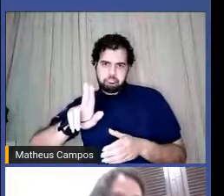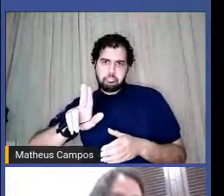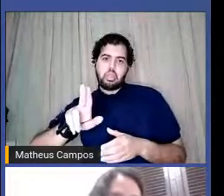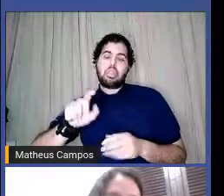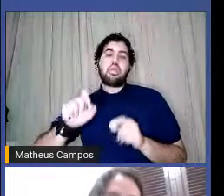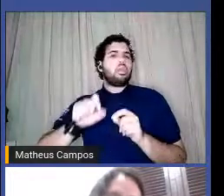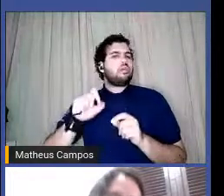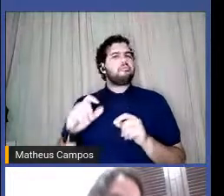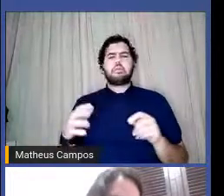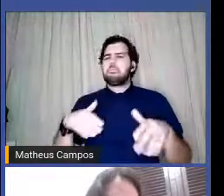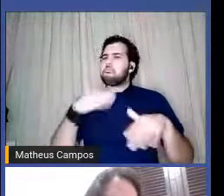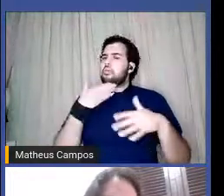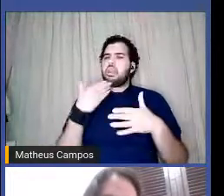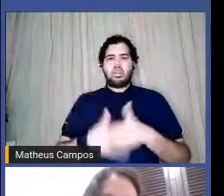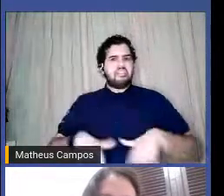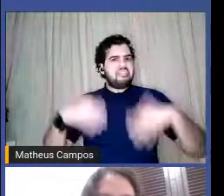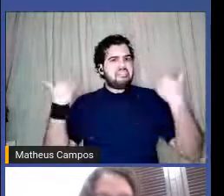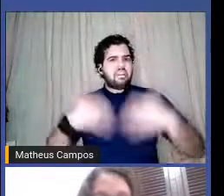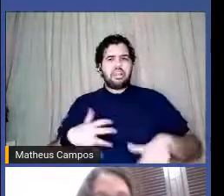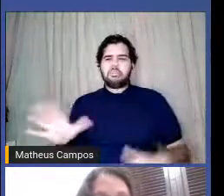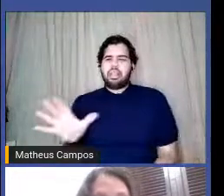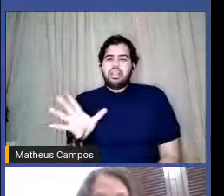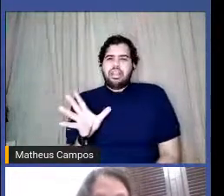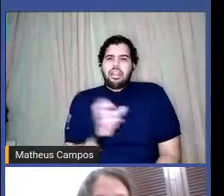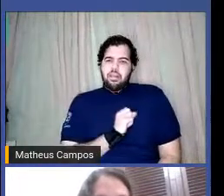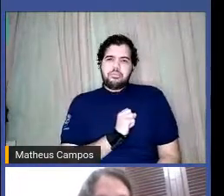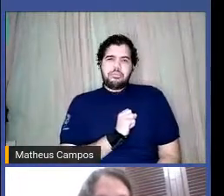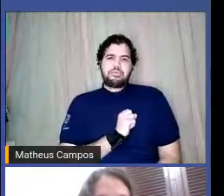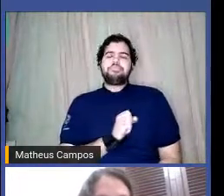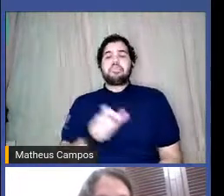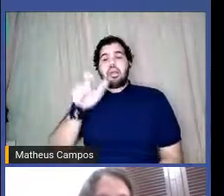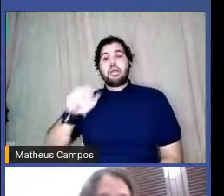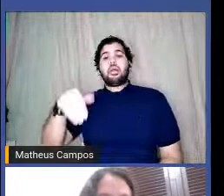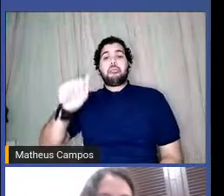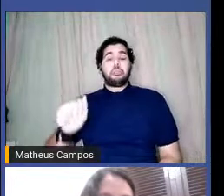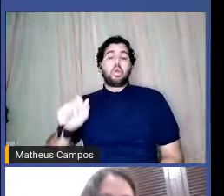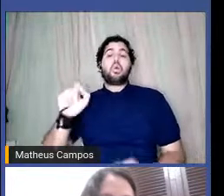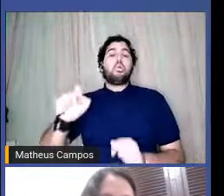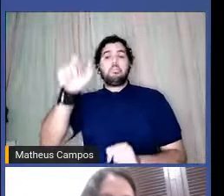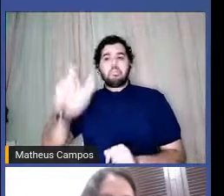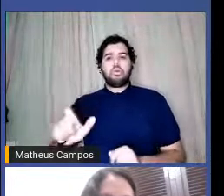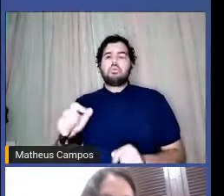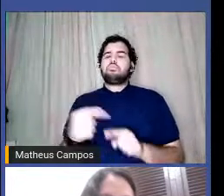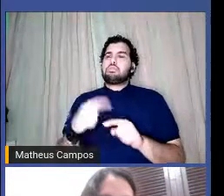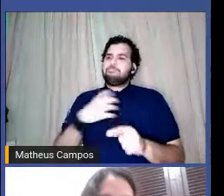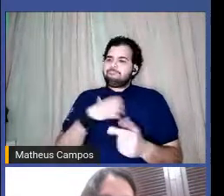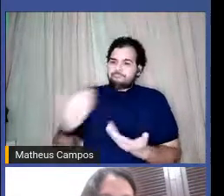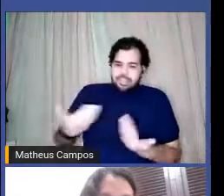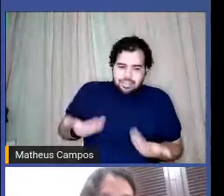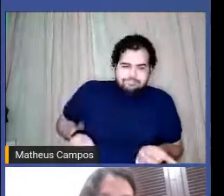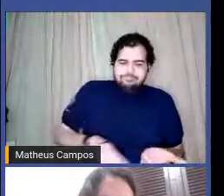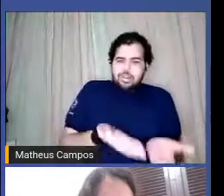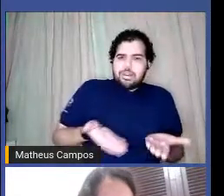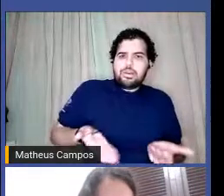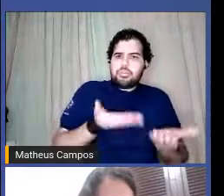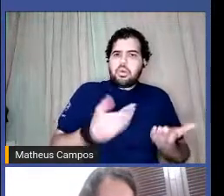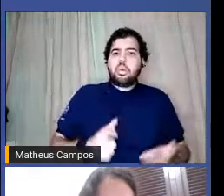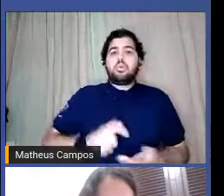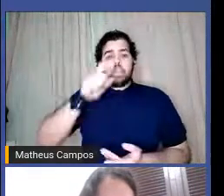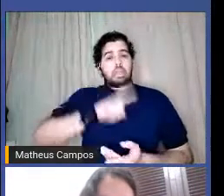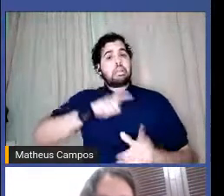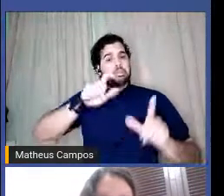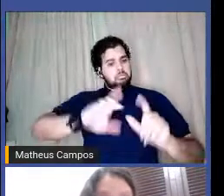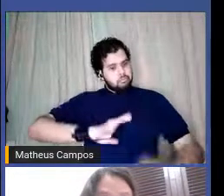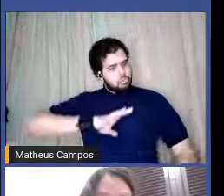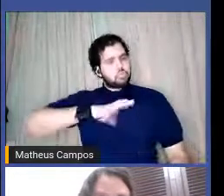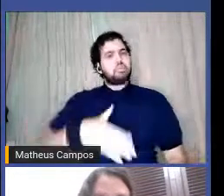sensacional. Gente, eu sou muito fã da Mar. A Mar foi uma das pessoas que mais me motivaram a ter a ousadia de fazer